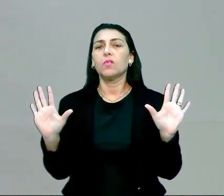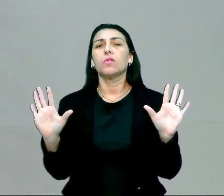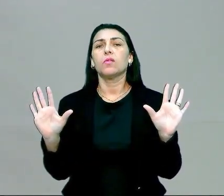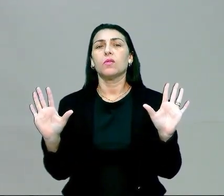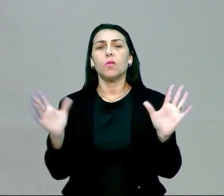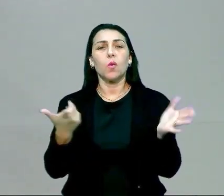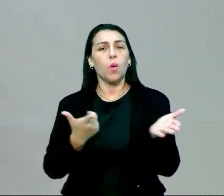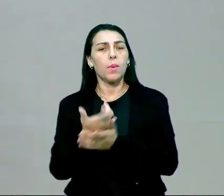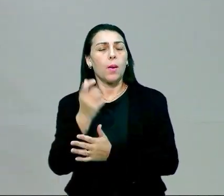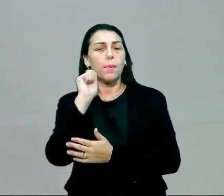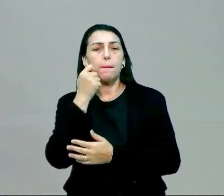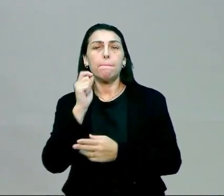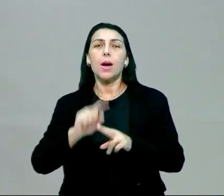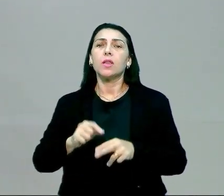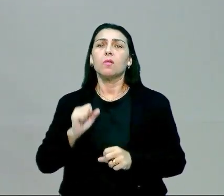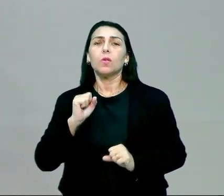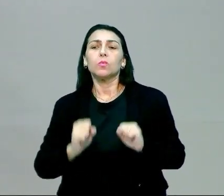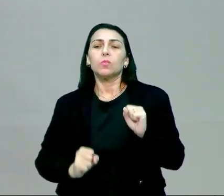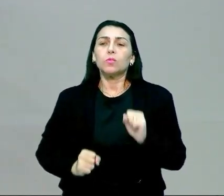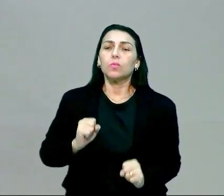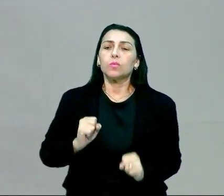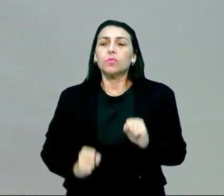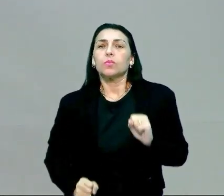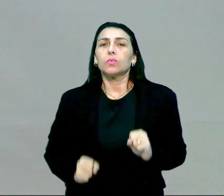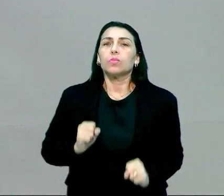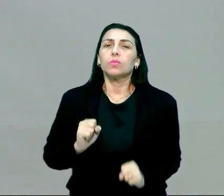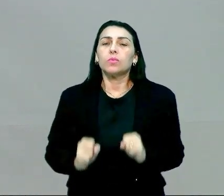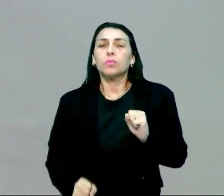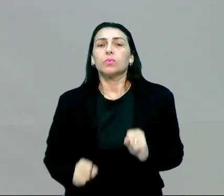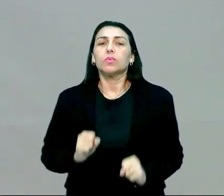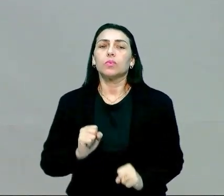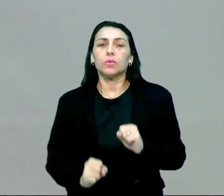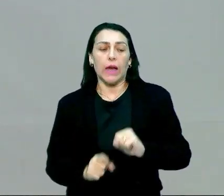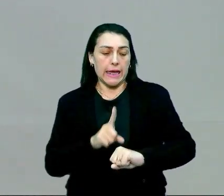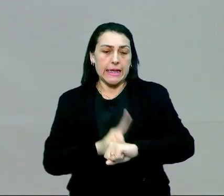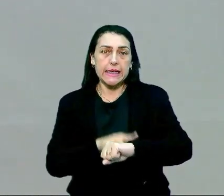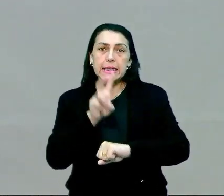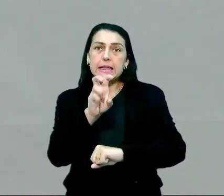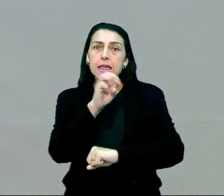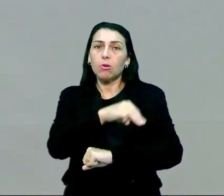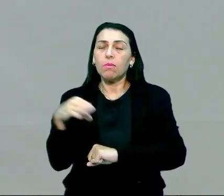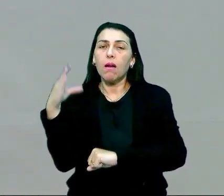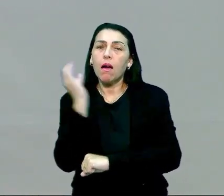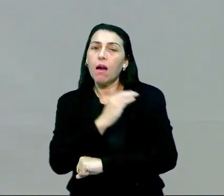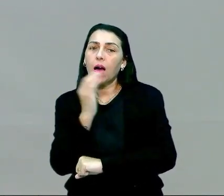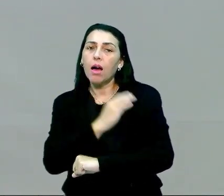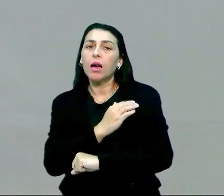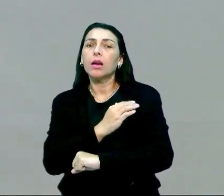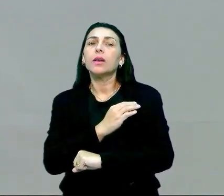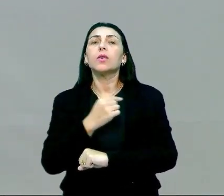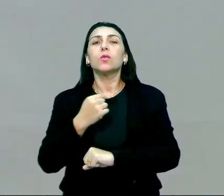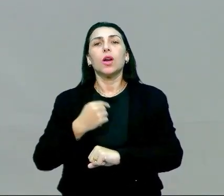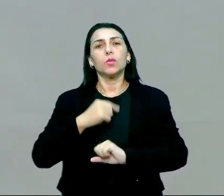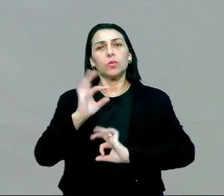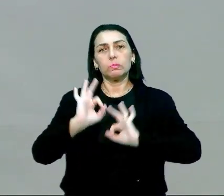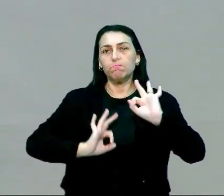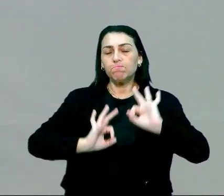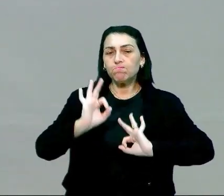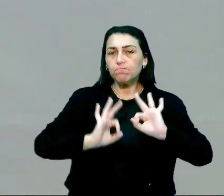comprar um pão, mas eu vou trotando, eu vou em cinco minutos. Isso aqui eu já estou colocando especificidades.